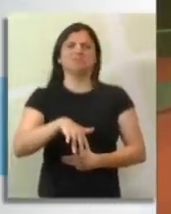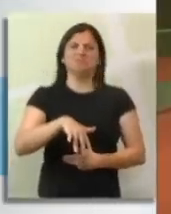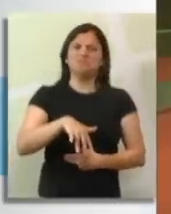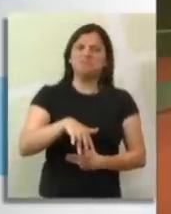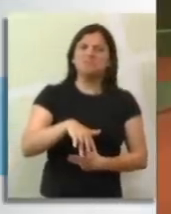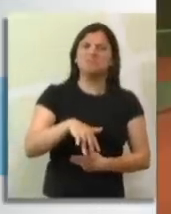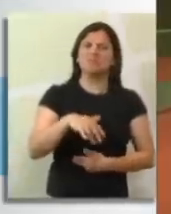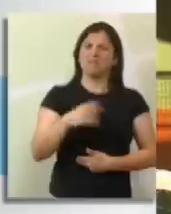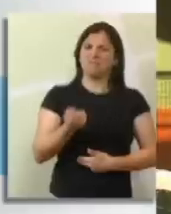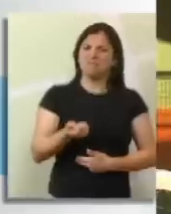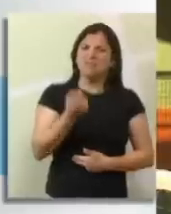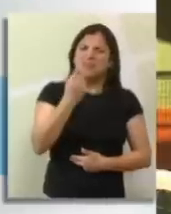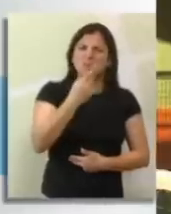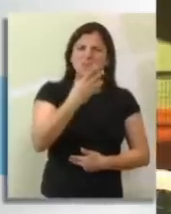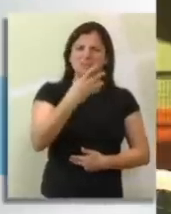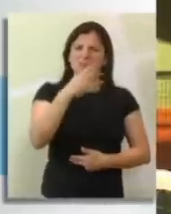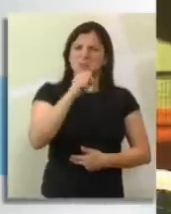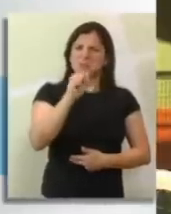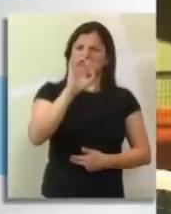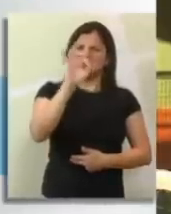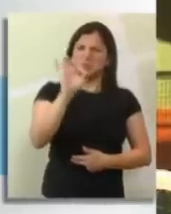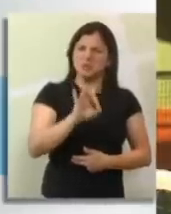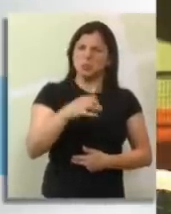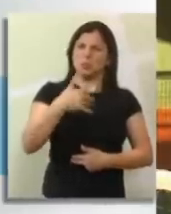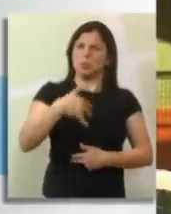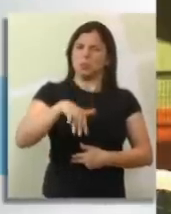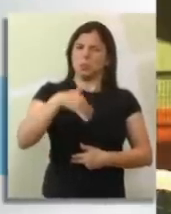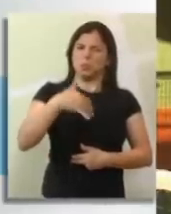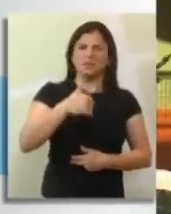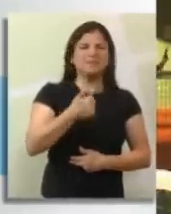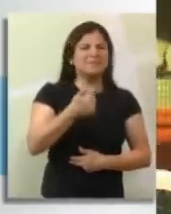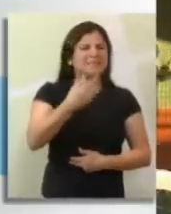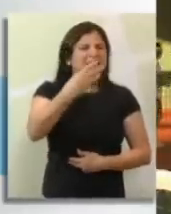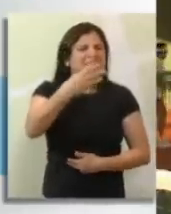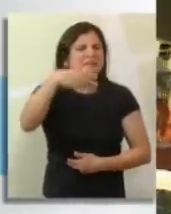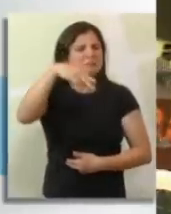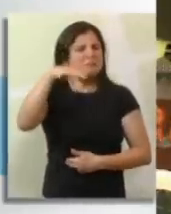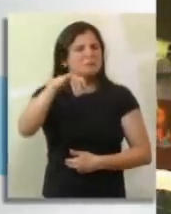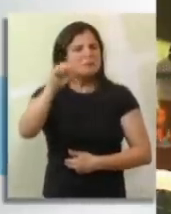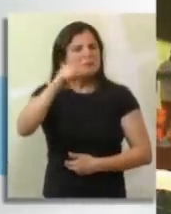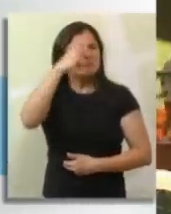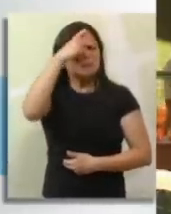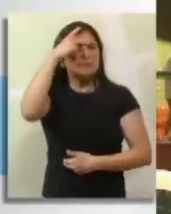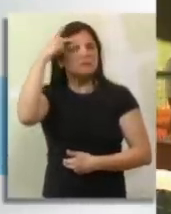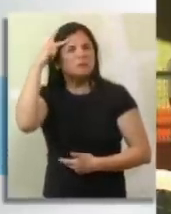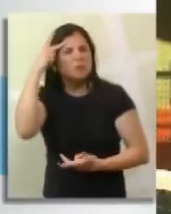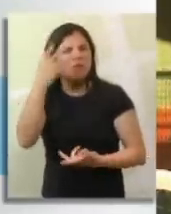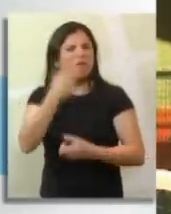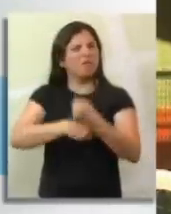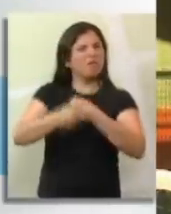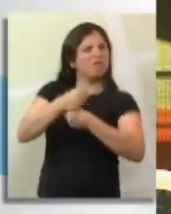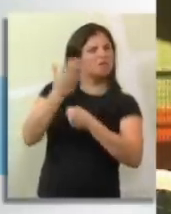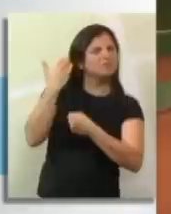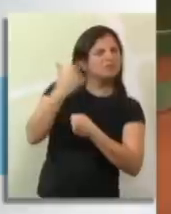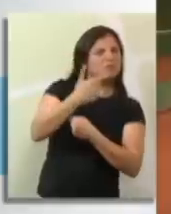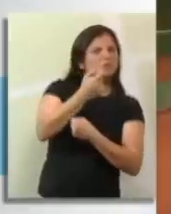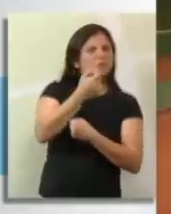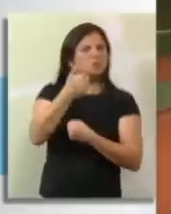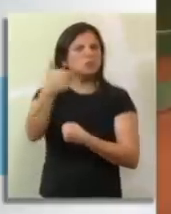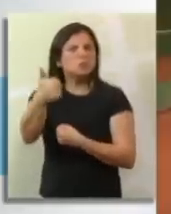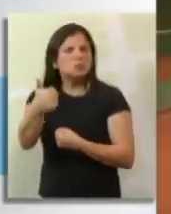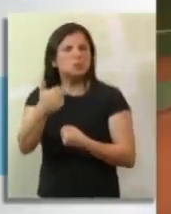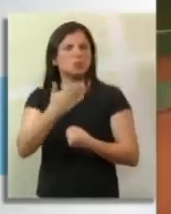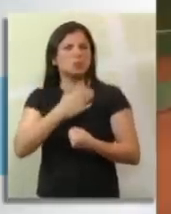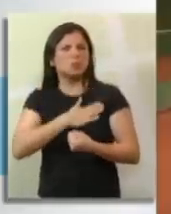Pode se crer. 48%, 13 milhões em 2001, 19,24 milhões hoje. Caramba, minha